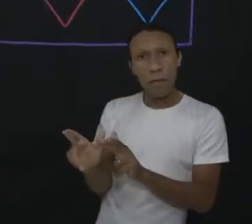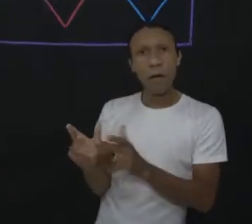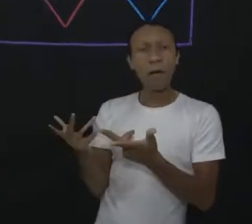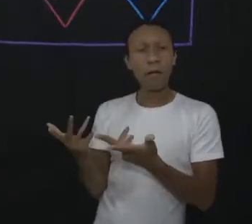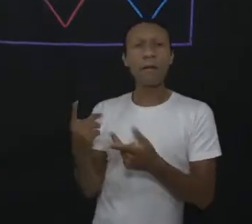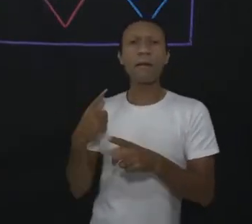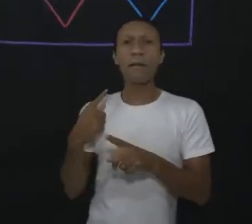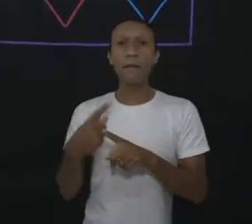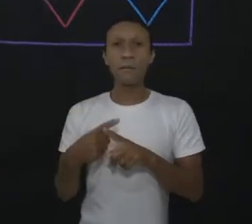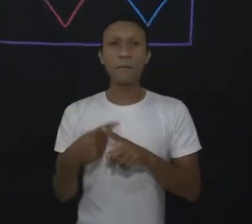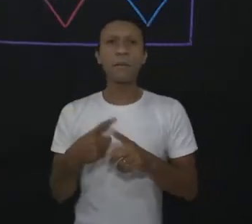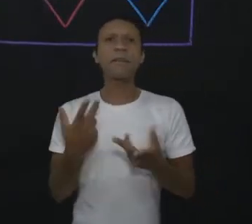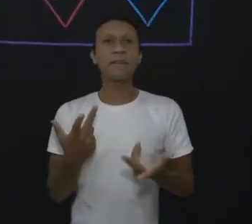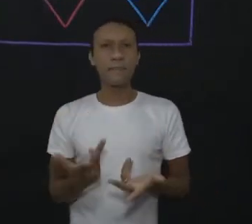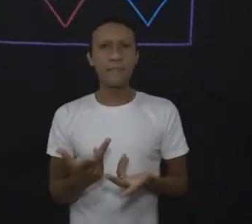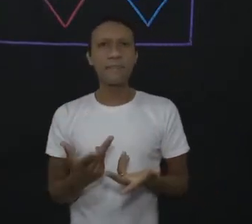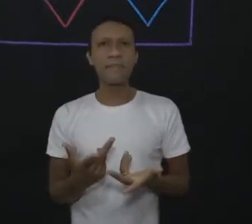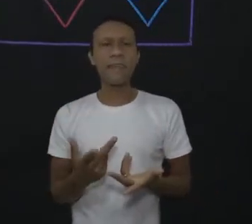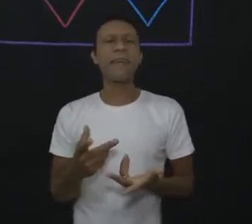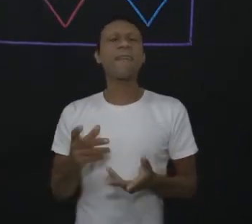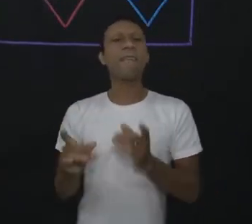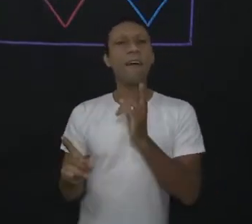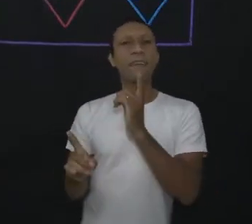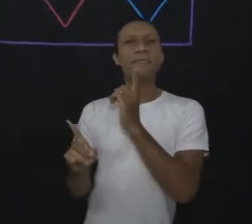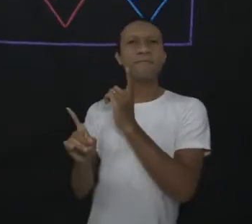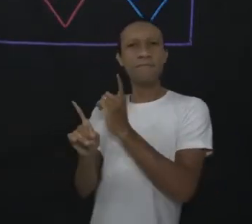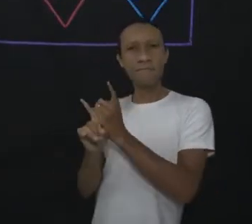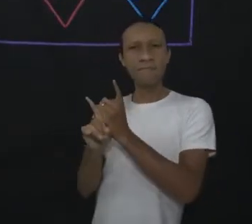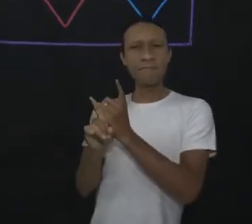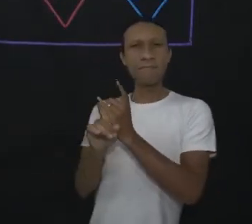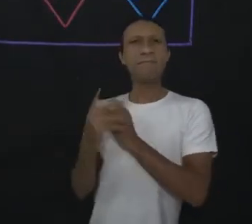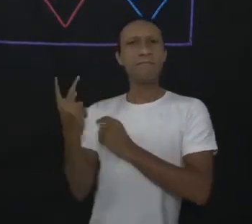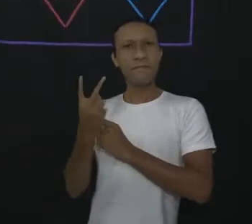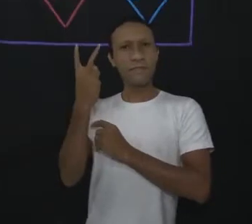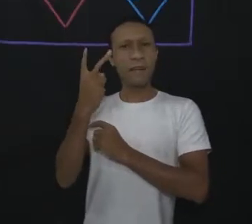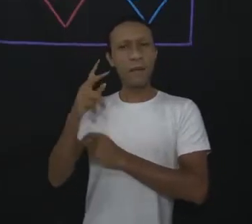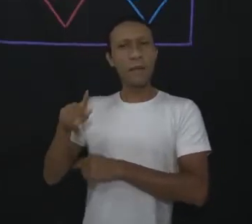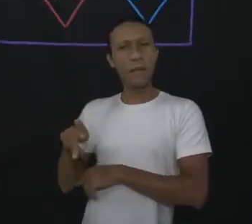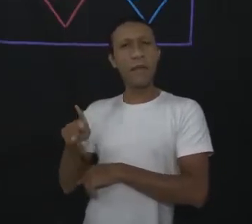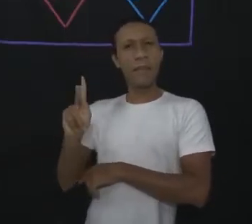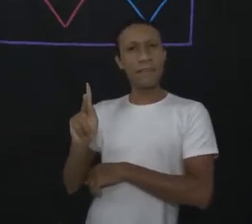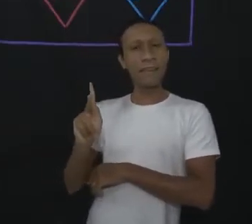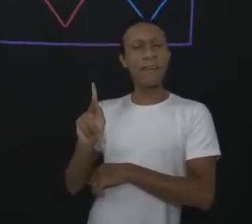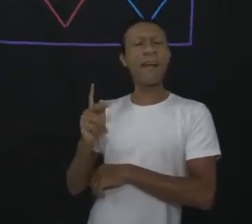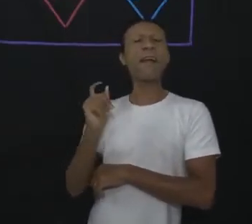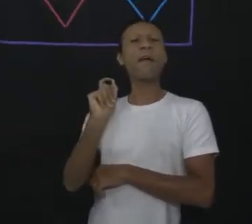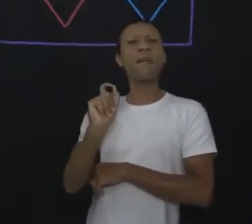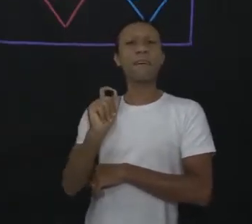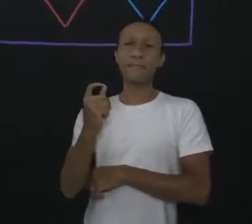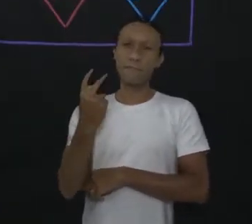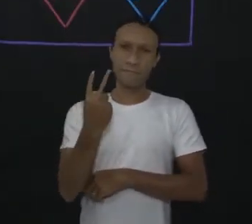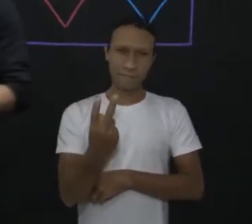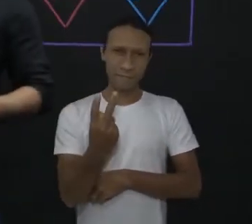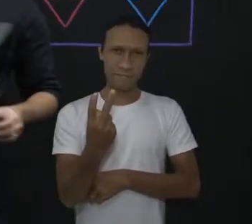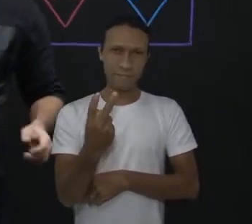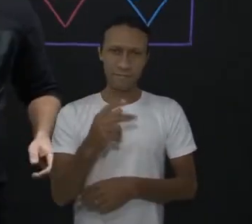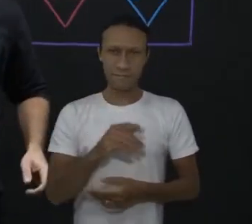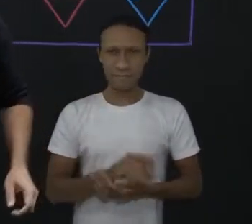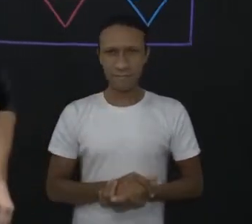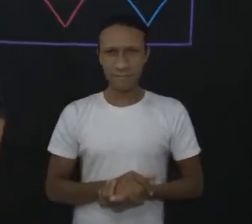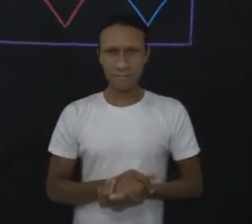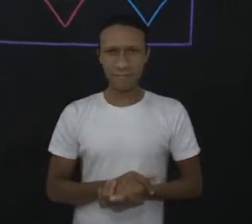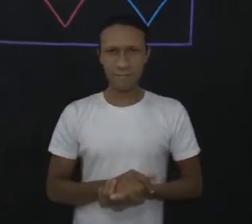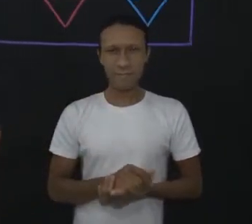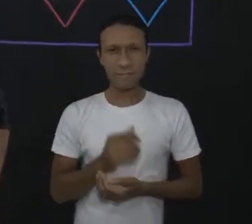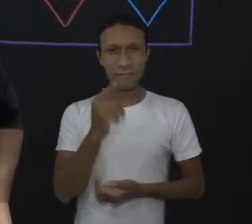porque automaticamente, então, o nosso valor do k é igual a 2. Isso quer dizer que